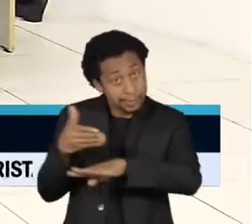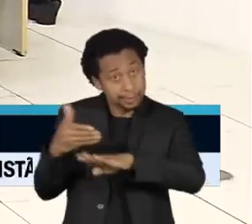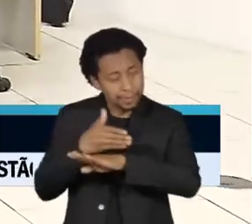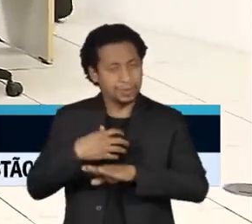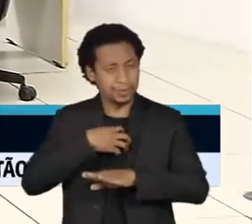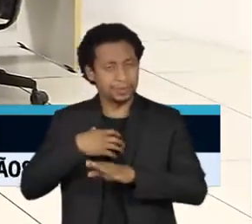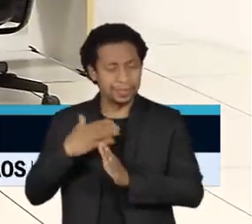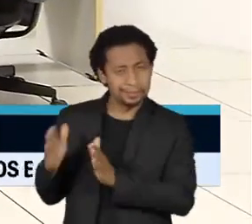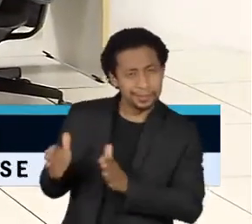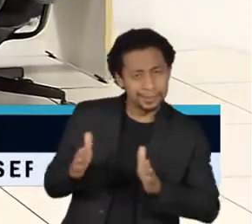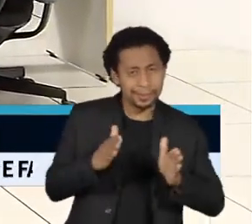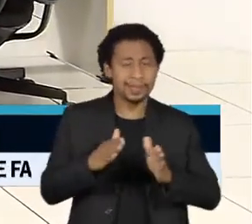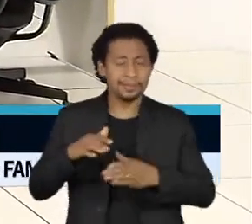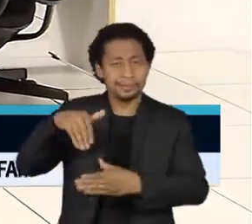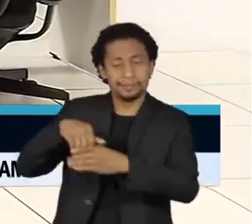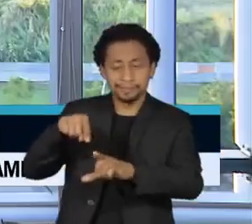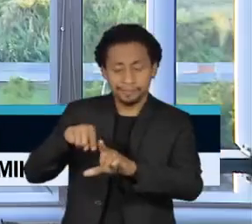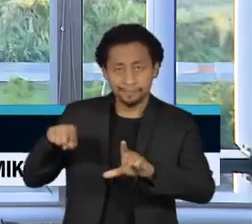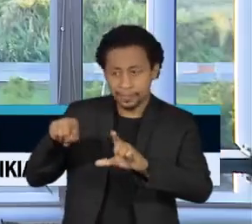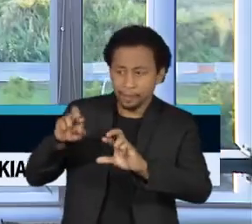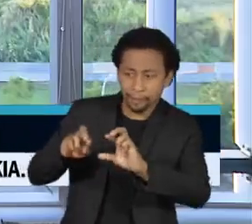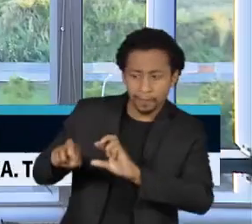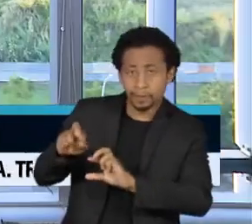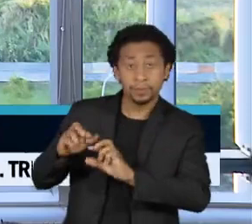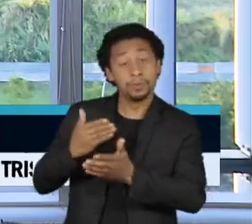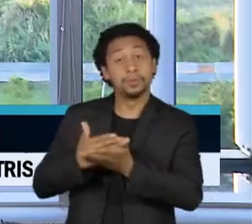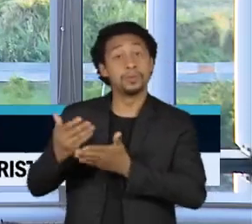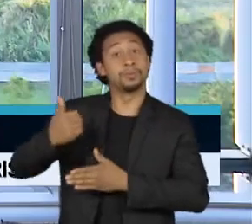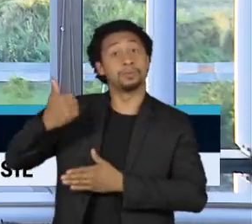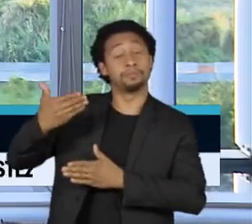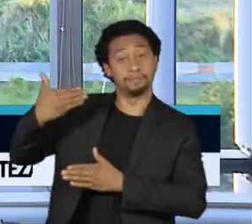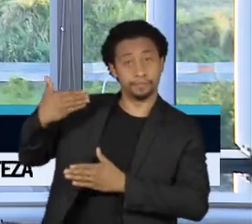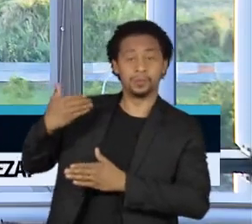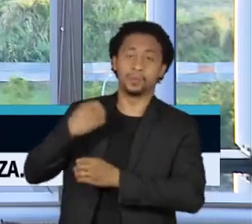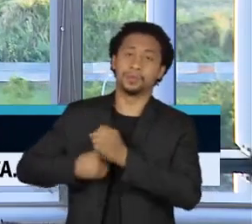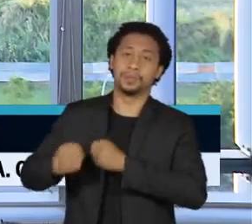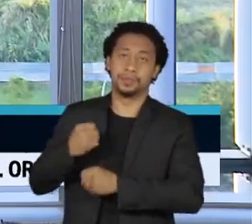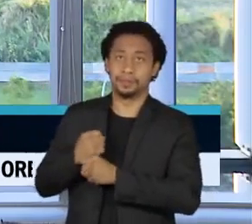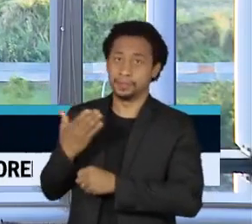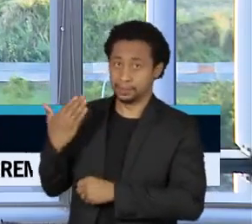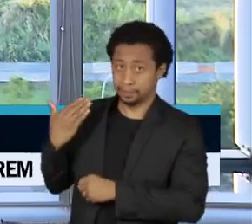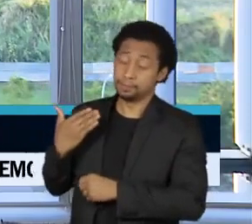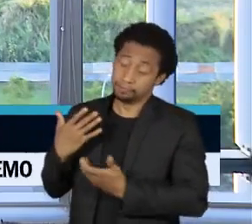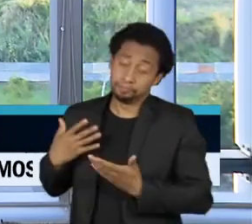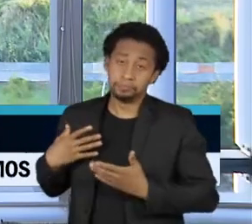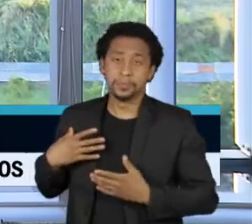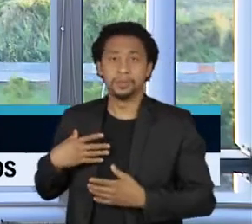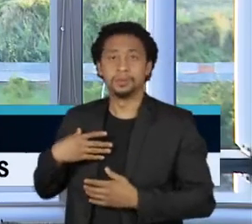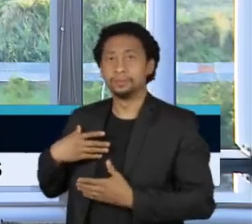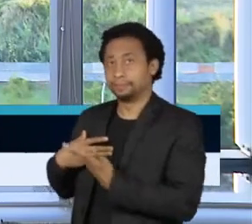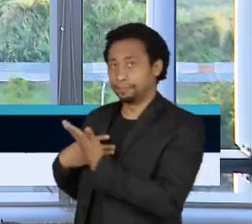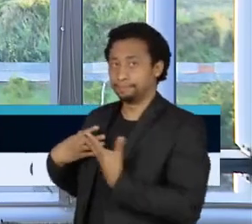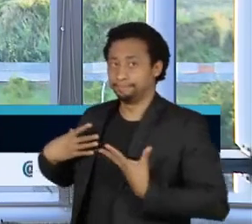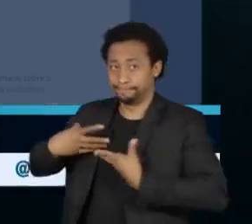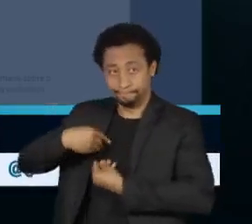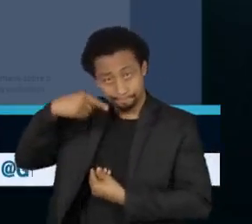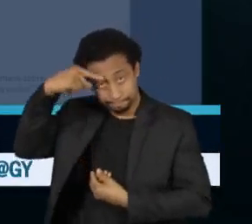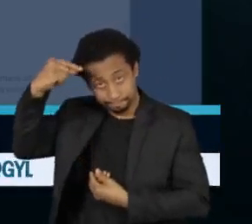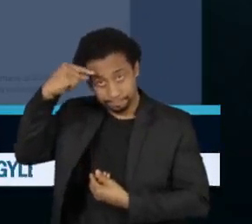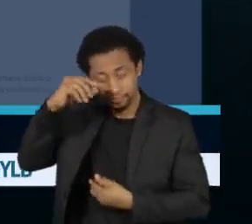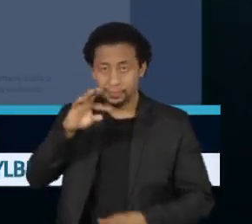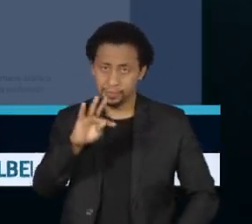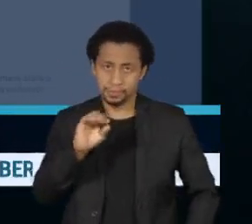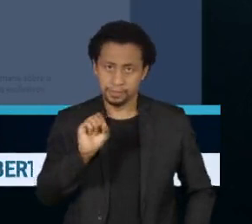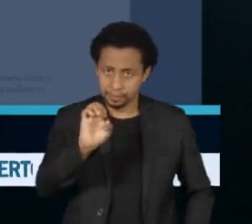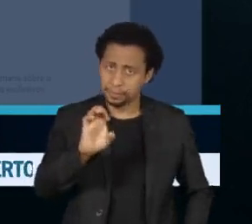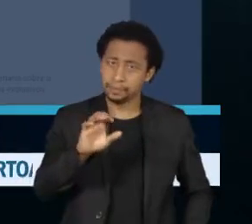pela primeira vez no ano passado, por decisão do então presidente do Tribunal Superior Eleitoral, Luiz Roberto Barroso. O